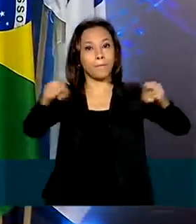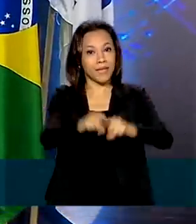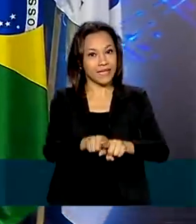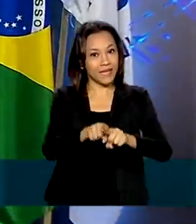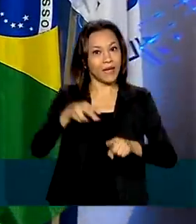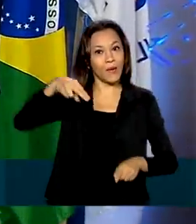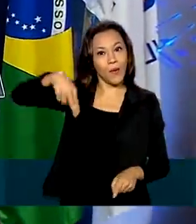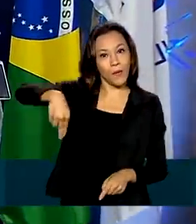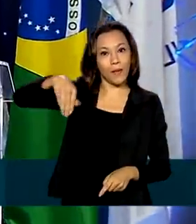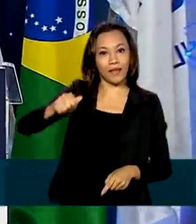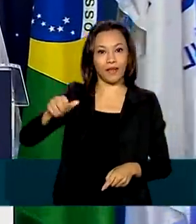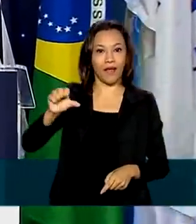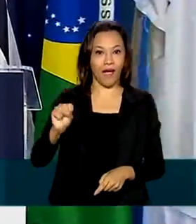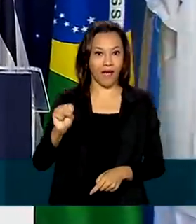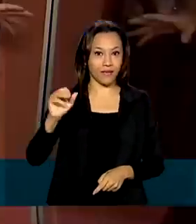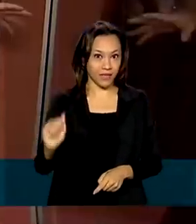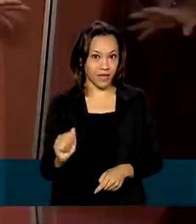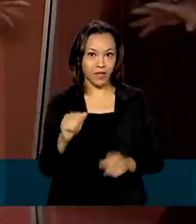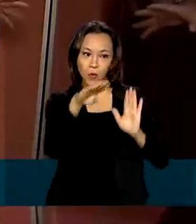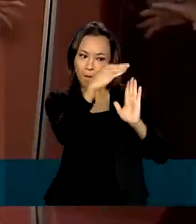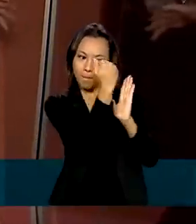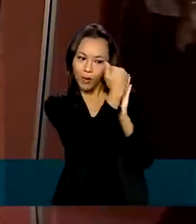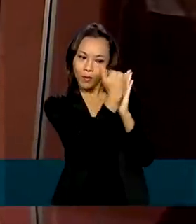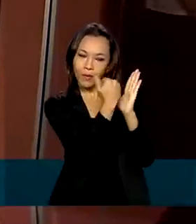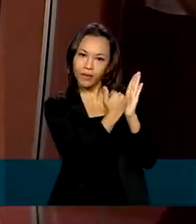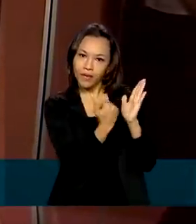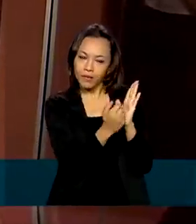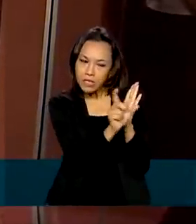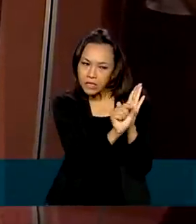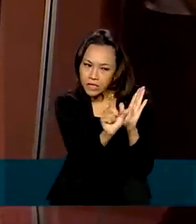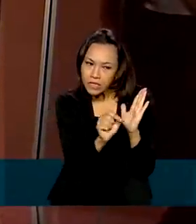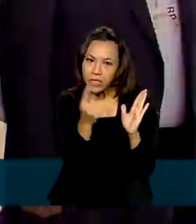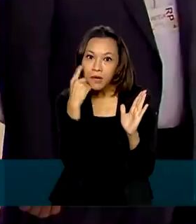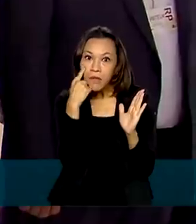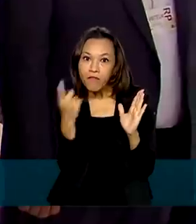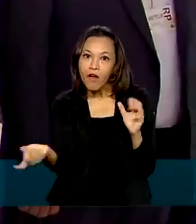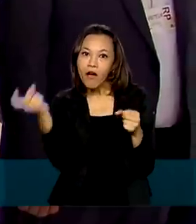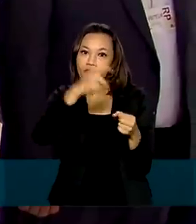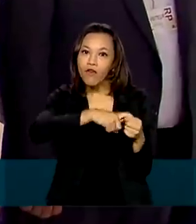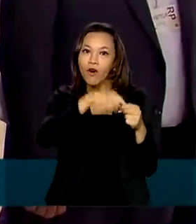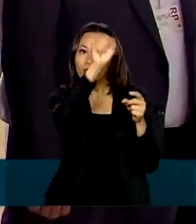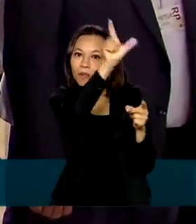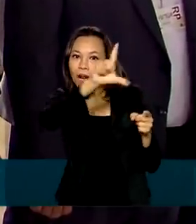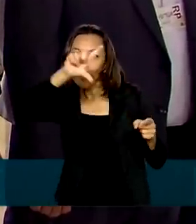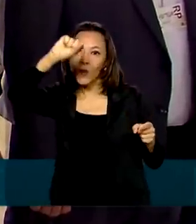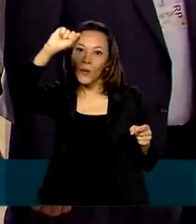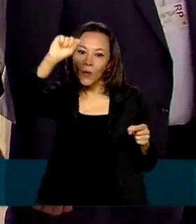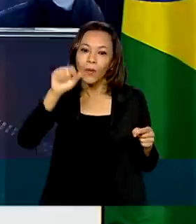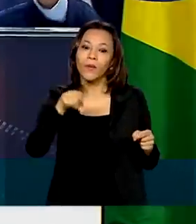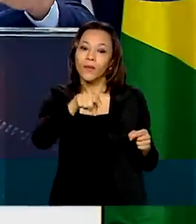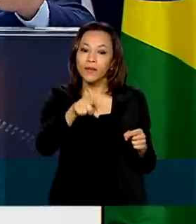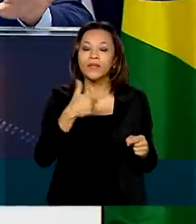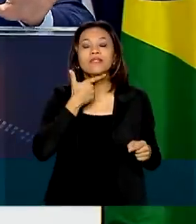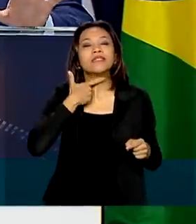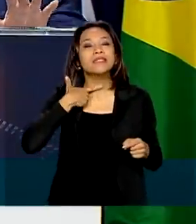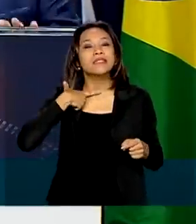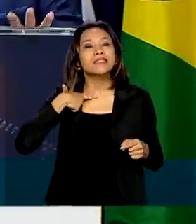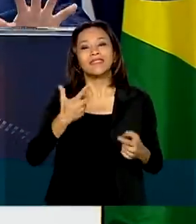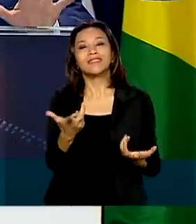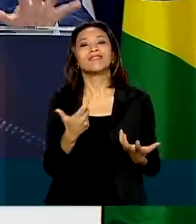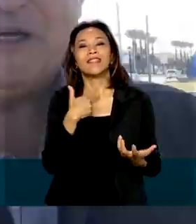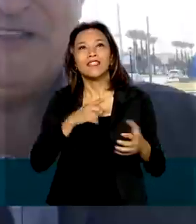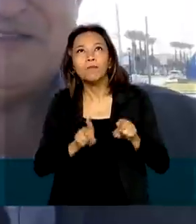a NASA em um programa seleto que prevê o retorno à Lua. E para quem tem o sonho de desbravar o